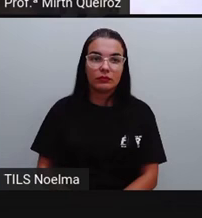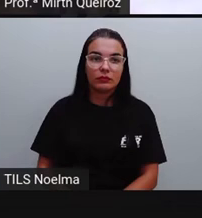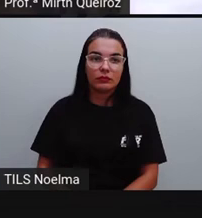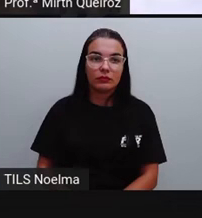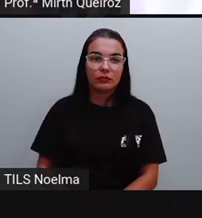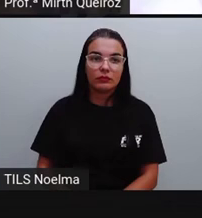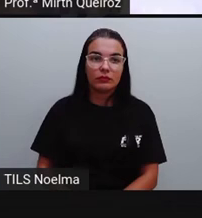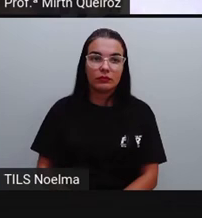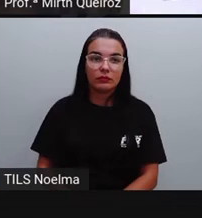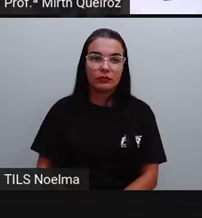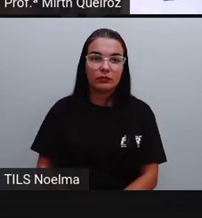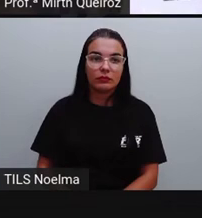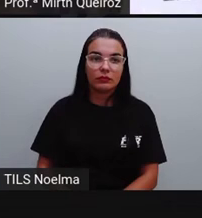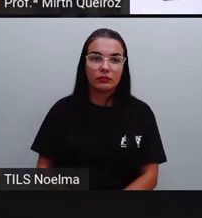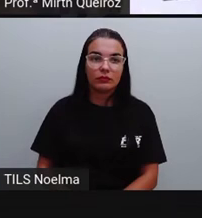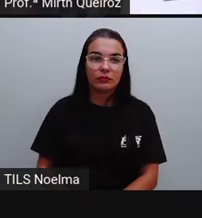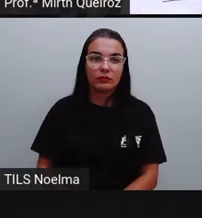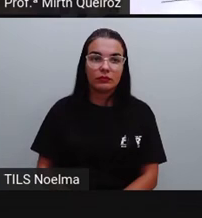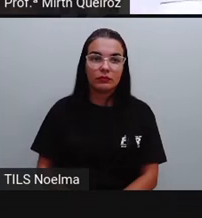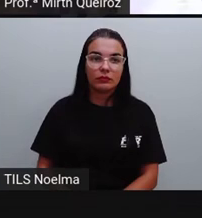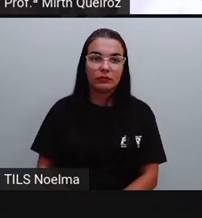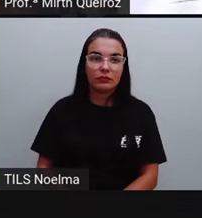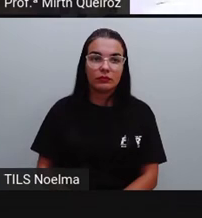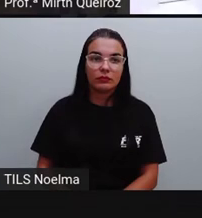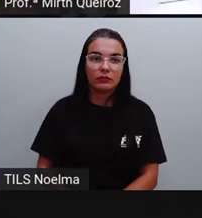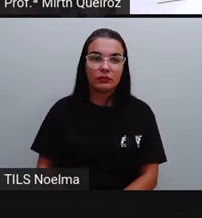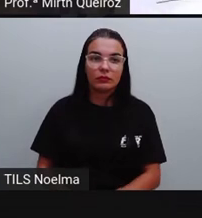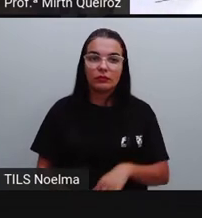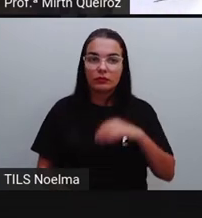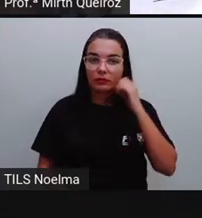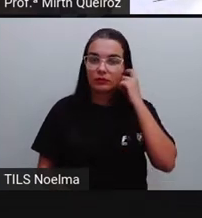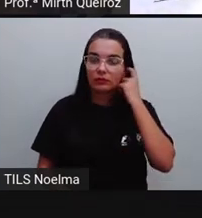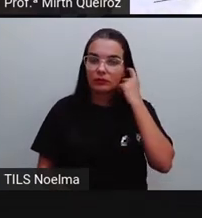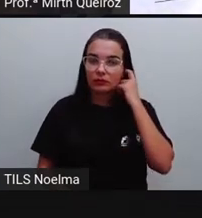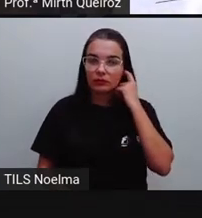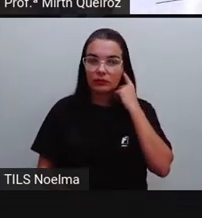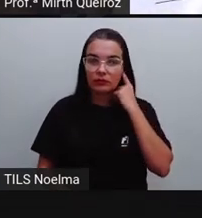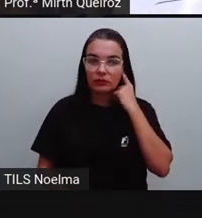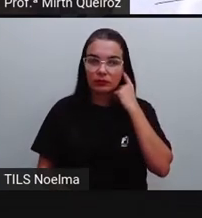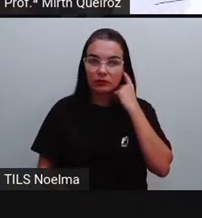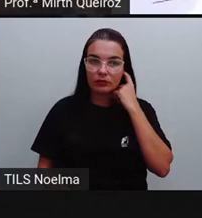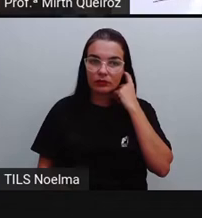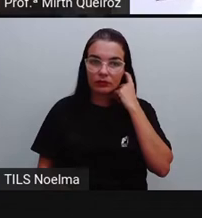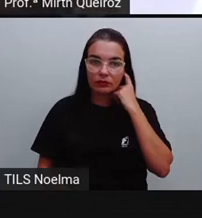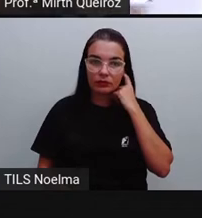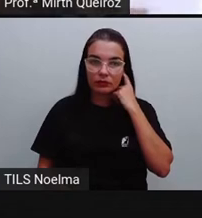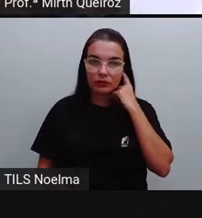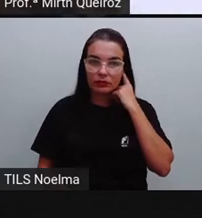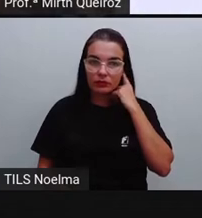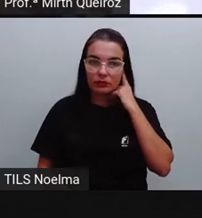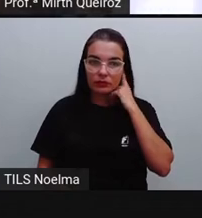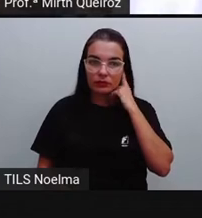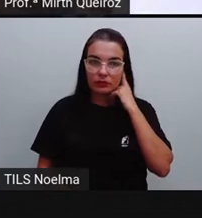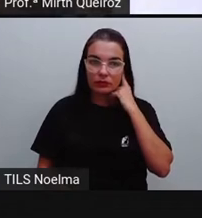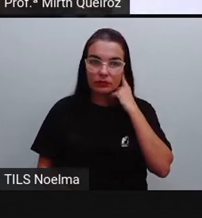5,4 menos 3,9. Vamos para a lousa.